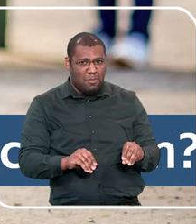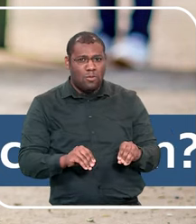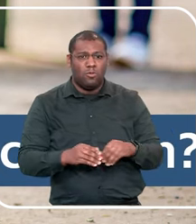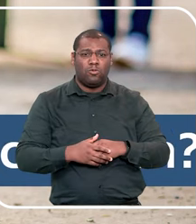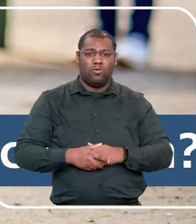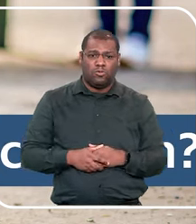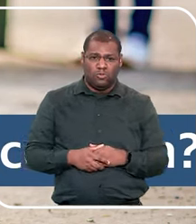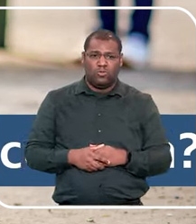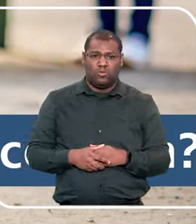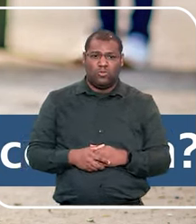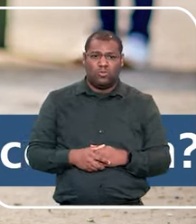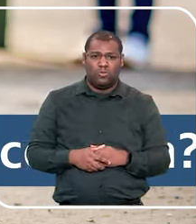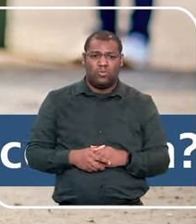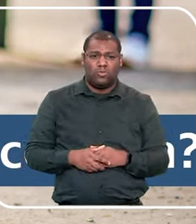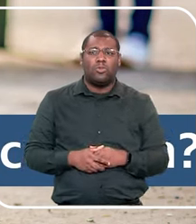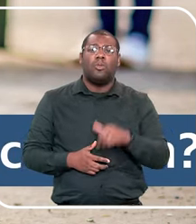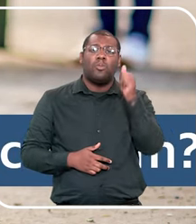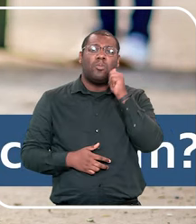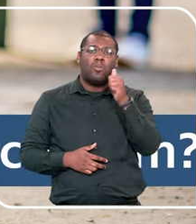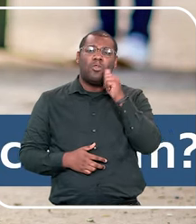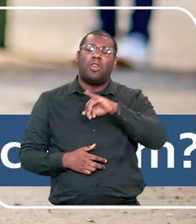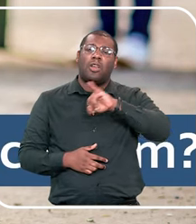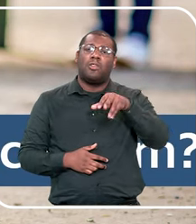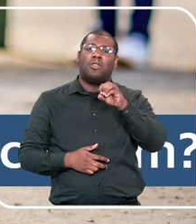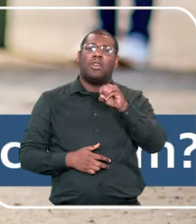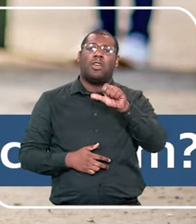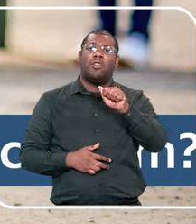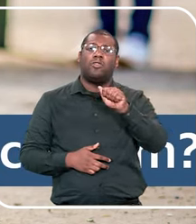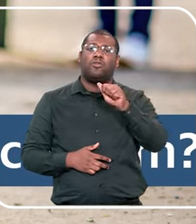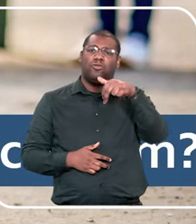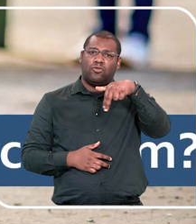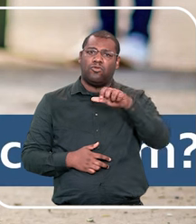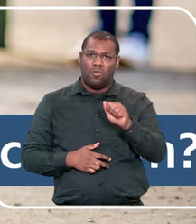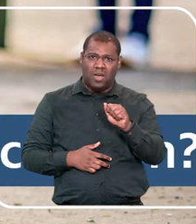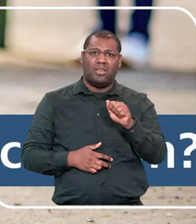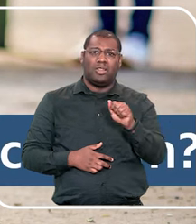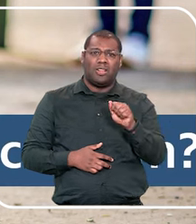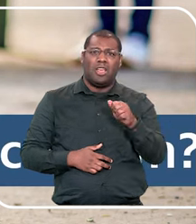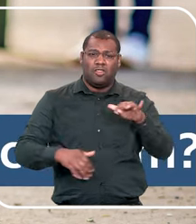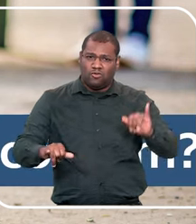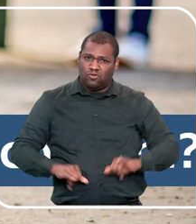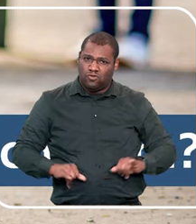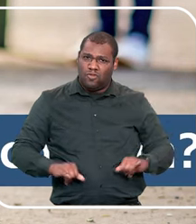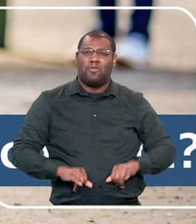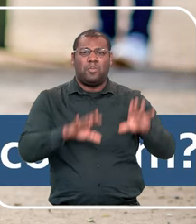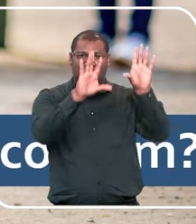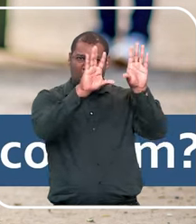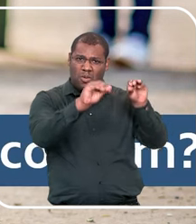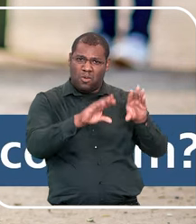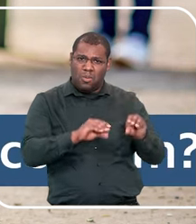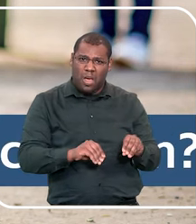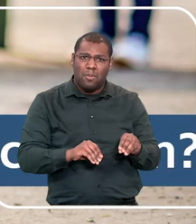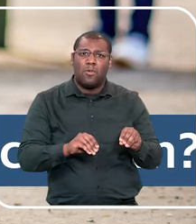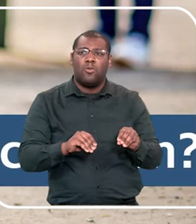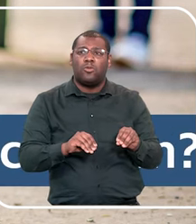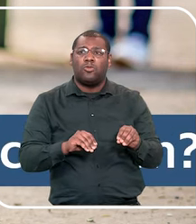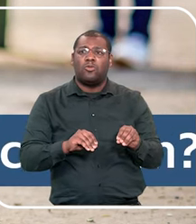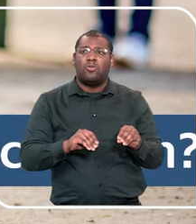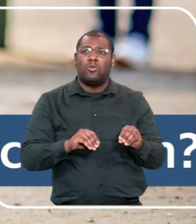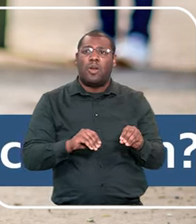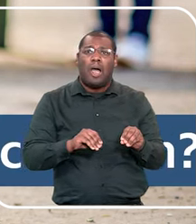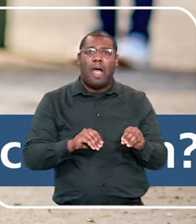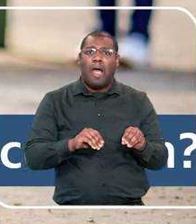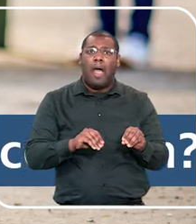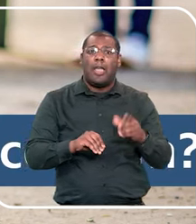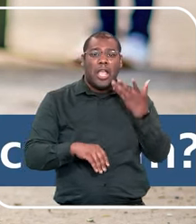atleta que deu o nome à Leia, Joana Maranhão, que só contou depois de adulta. Por quê? Por que ela não contou antes? E